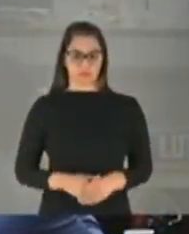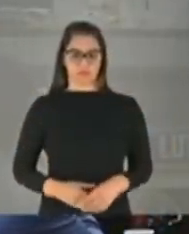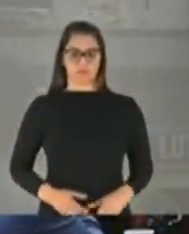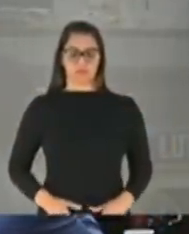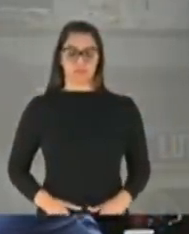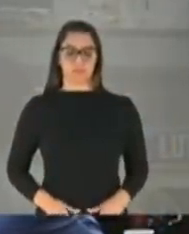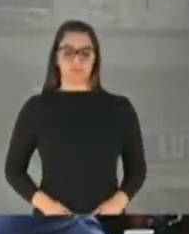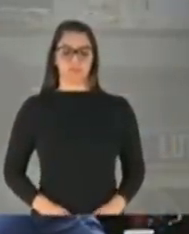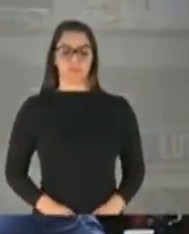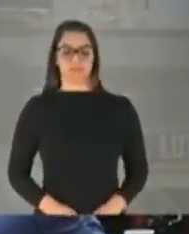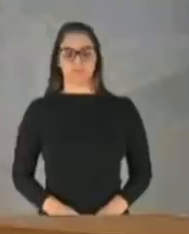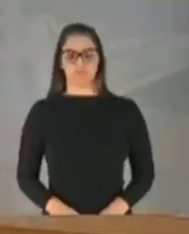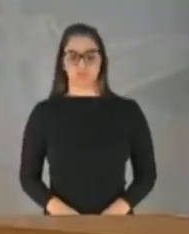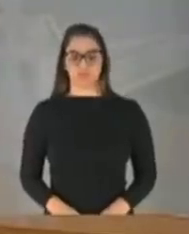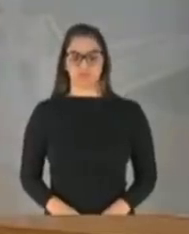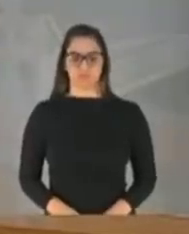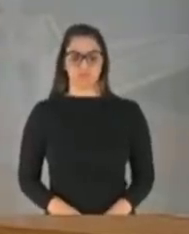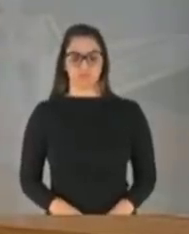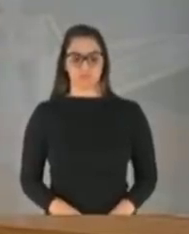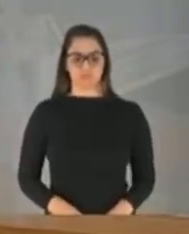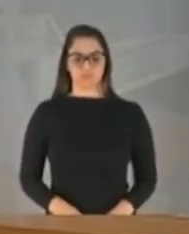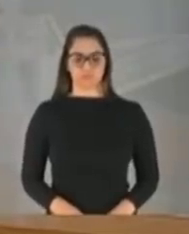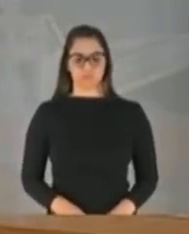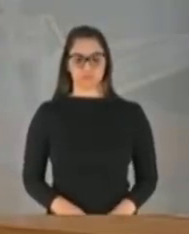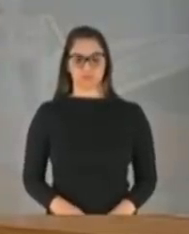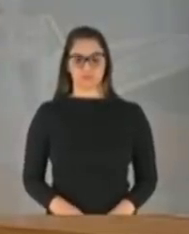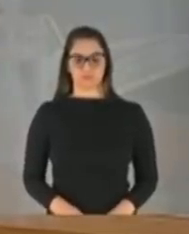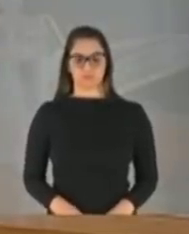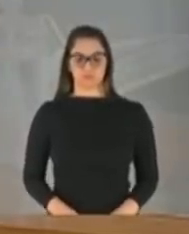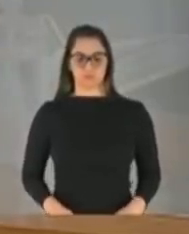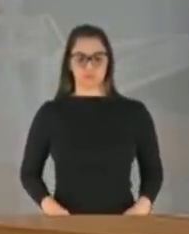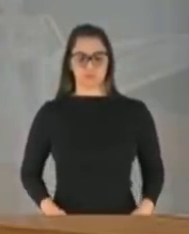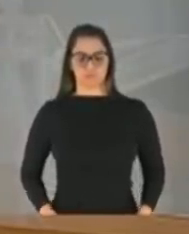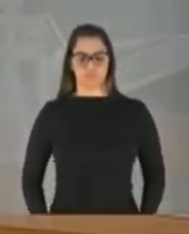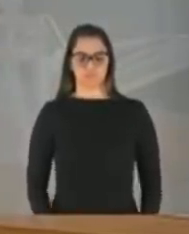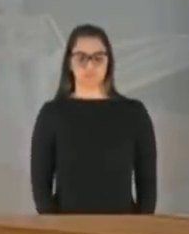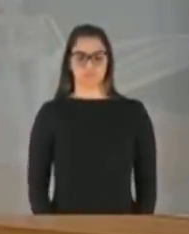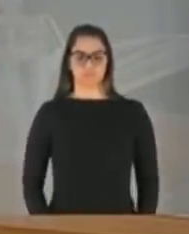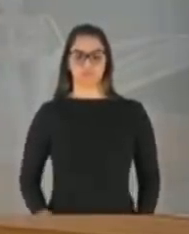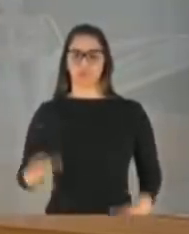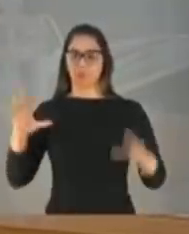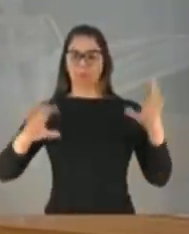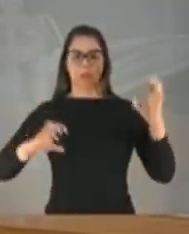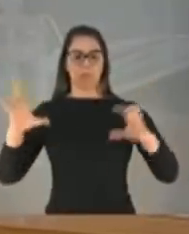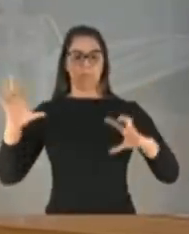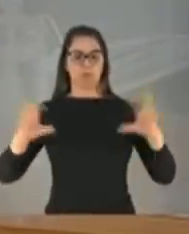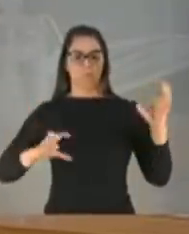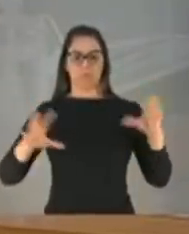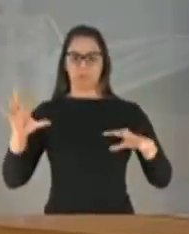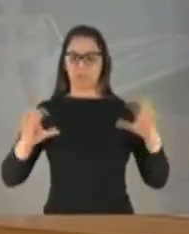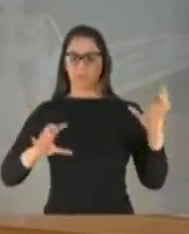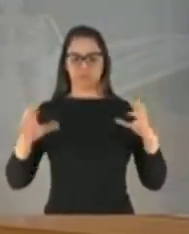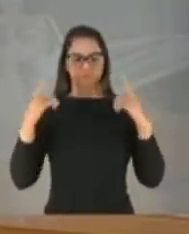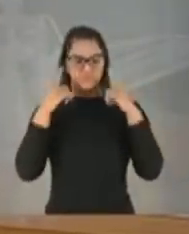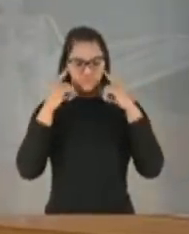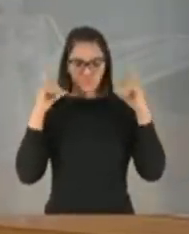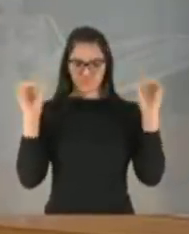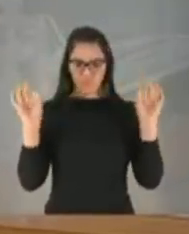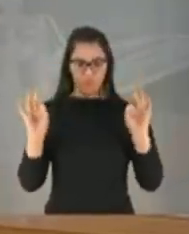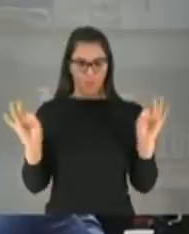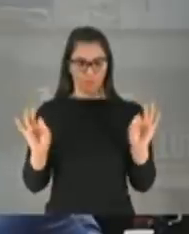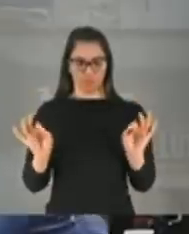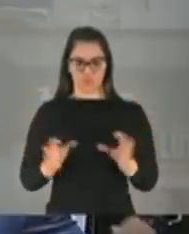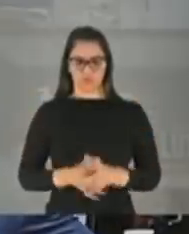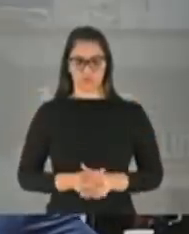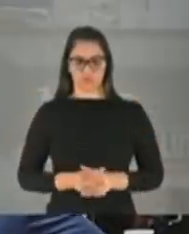agora? O senhor vem nos informar. Asegurada a palavra. Não cansa de passar vergonha. Não estou agredindo. Não cansa